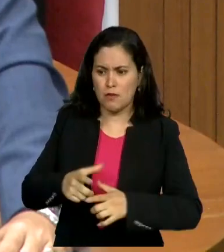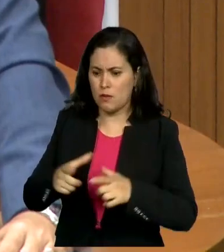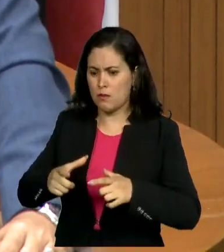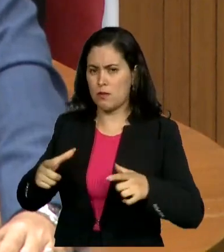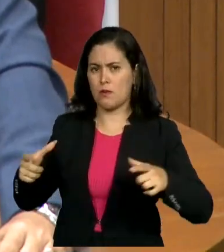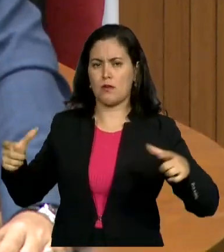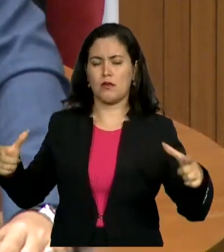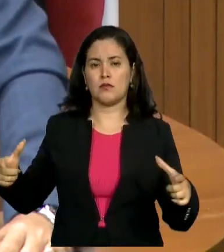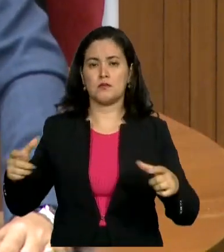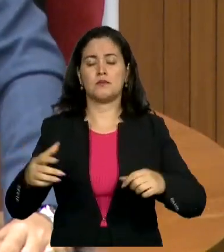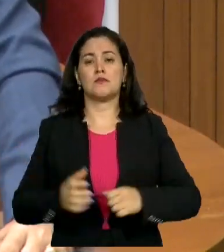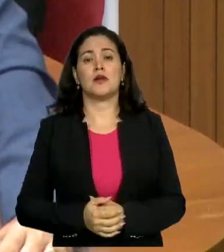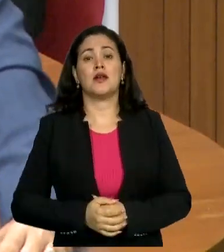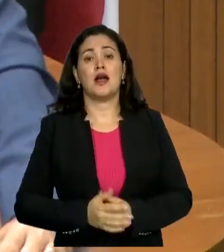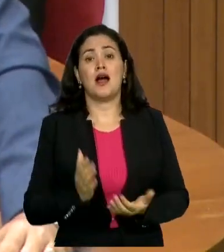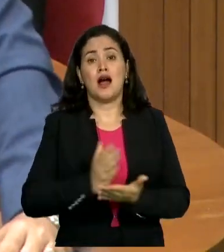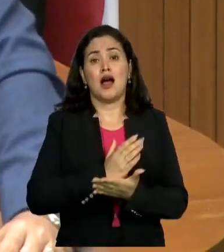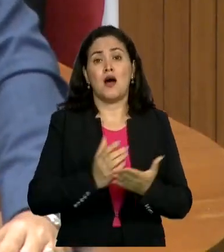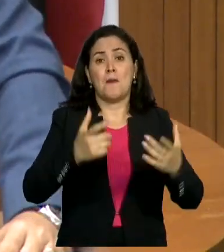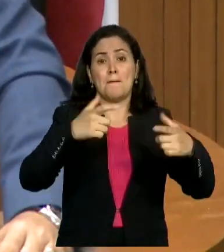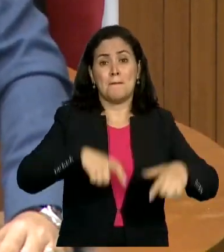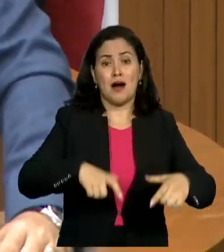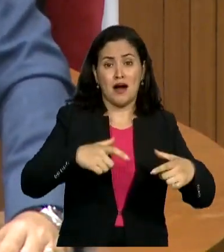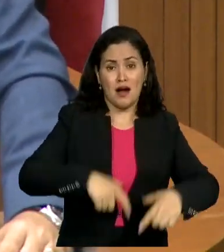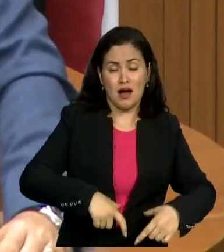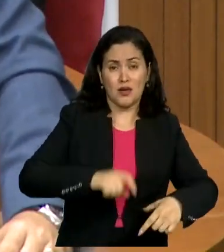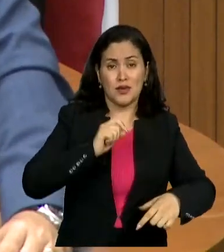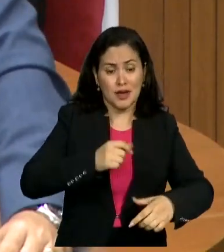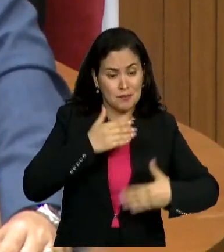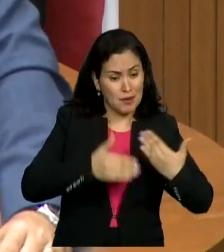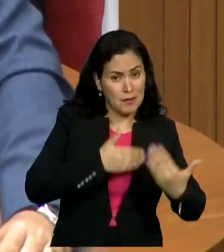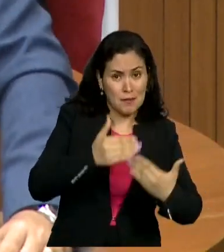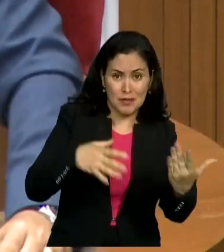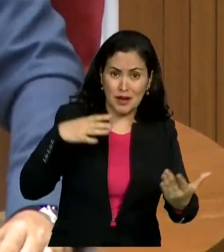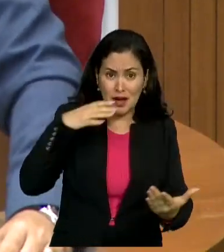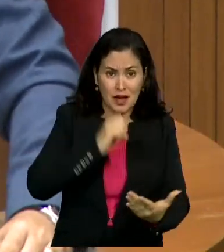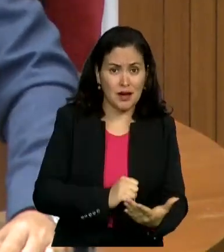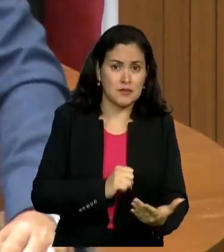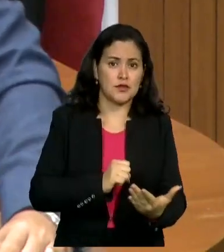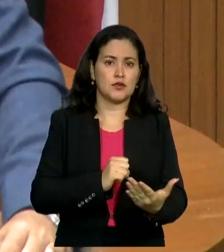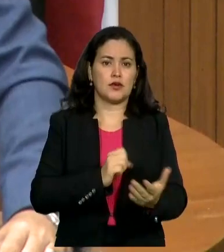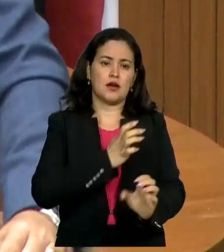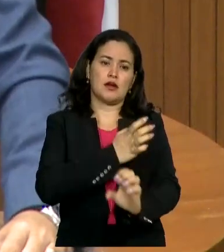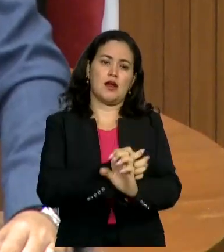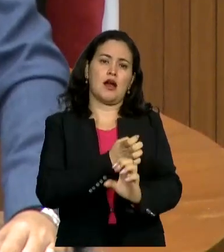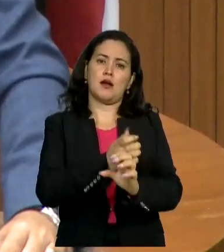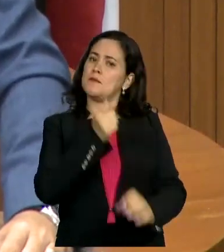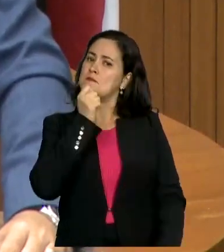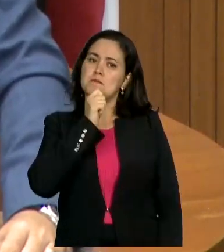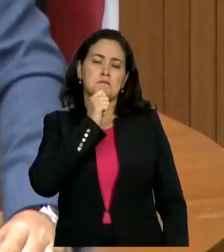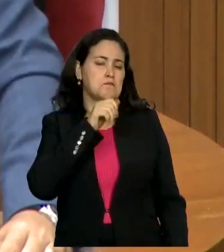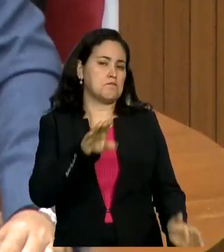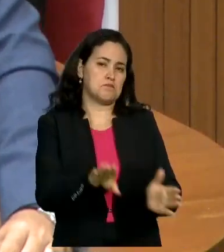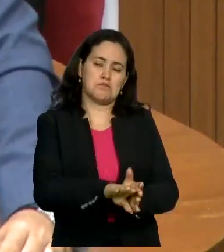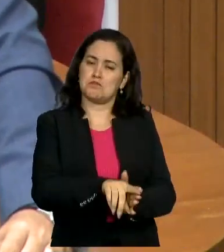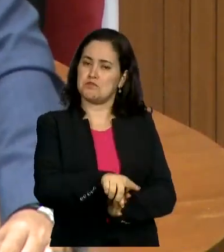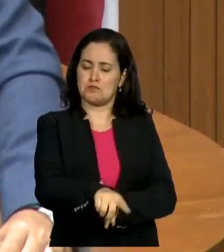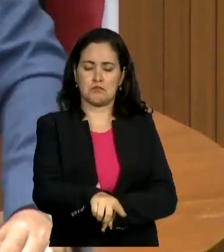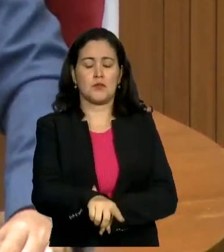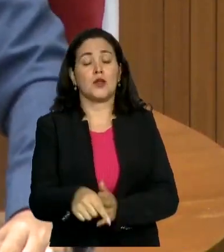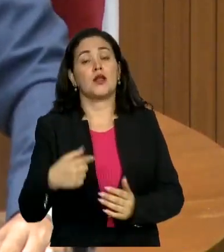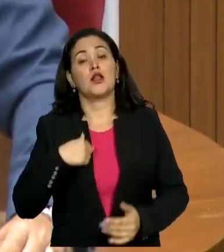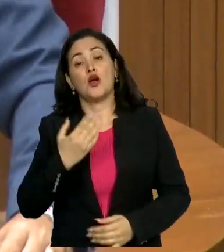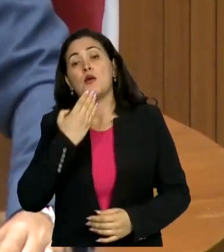CAEMA. A CAEMA precisa de investimento lá, sim. Estou fazendo uma indicação aqui, para que nós possamos perfurar mais um poço de alta